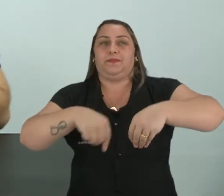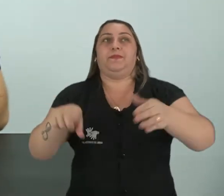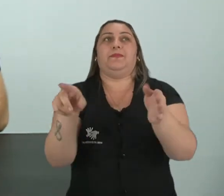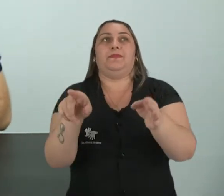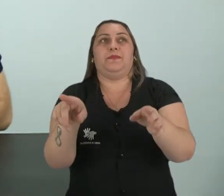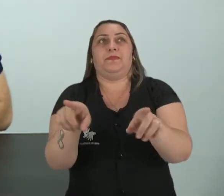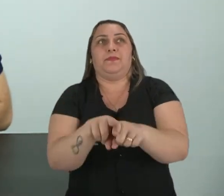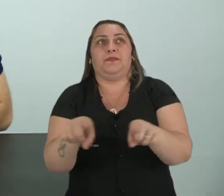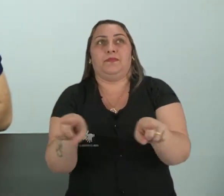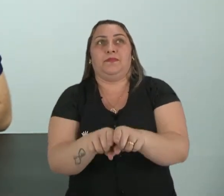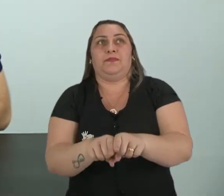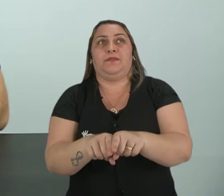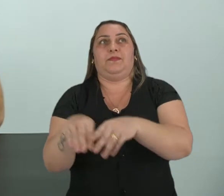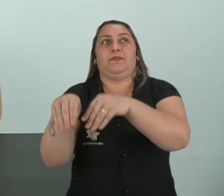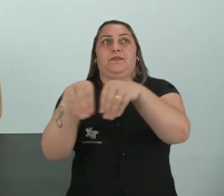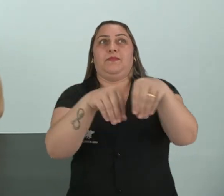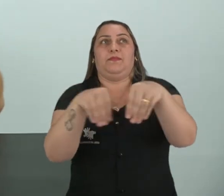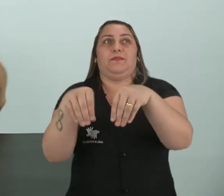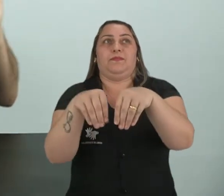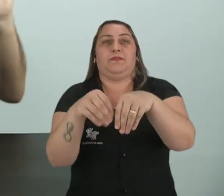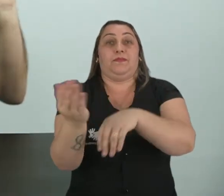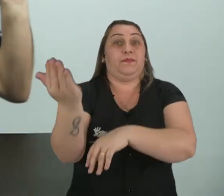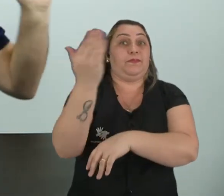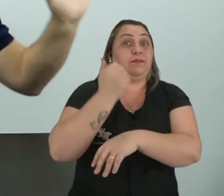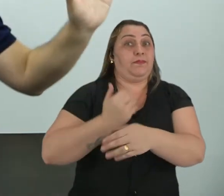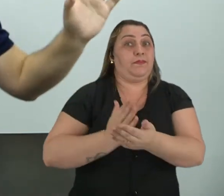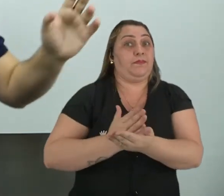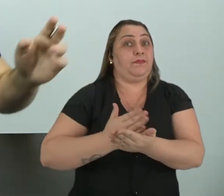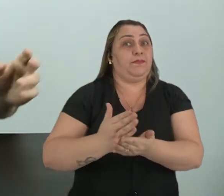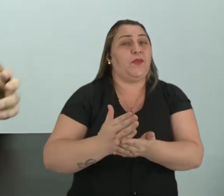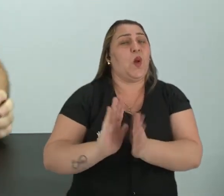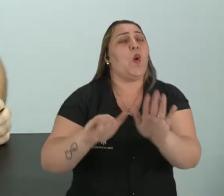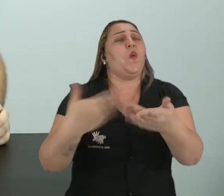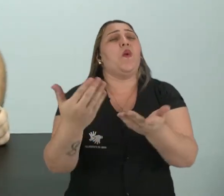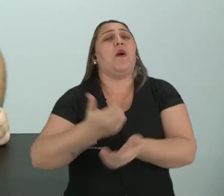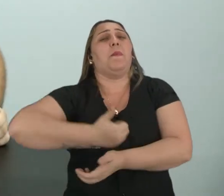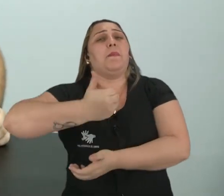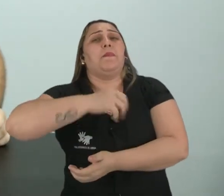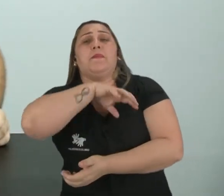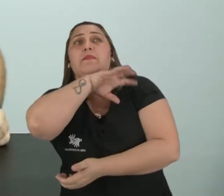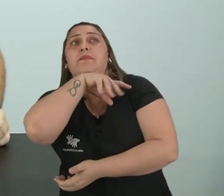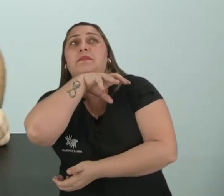na terra. Vamos lá, começar. Qual foi o primeiro animal? Será, hein?